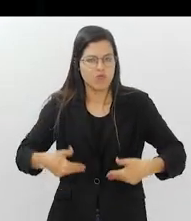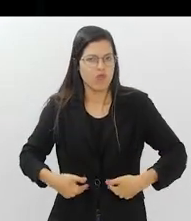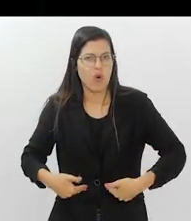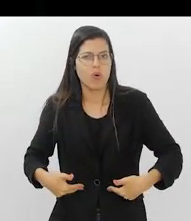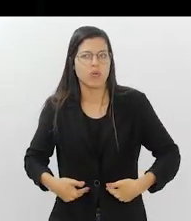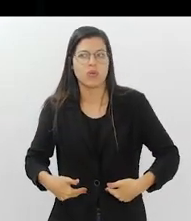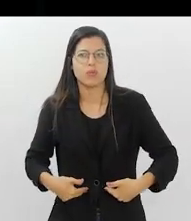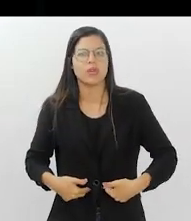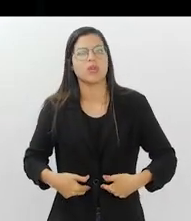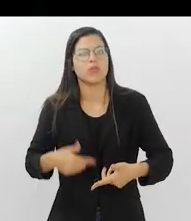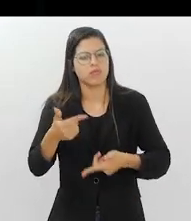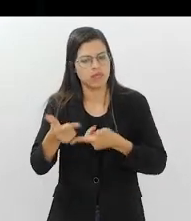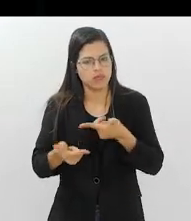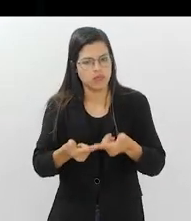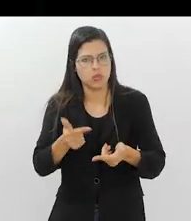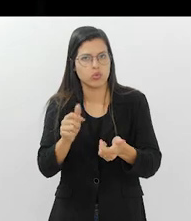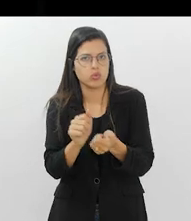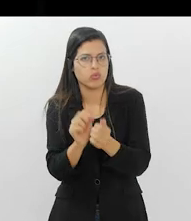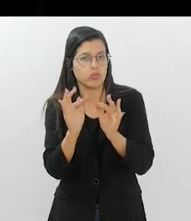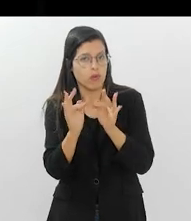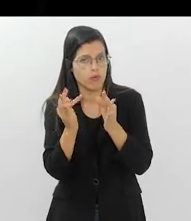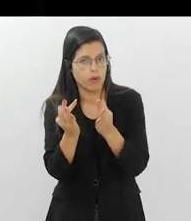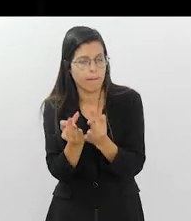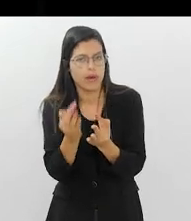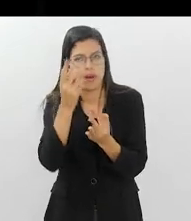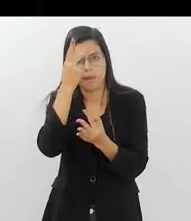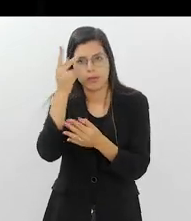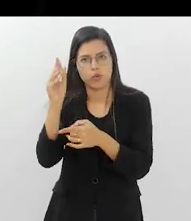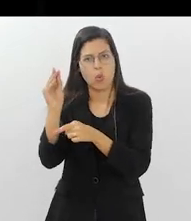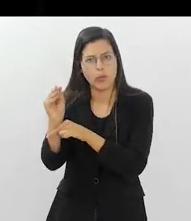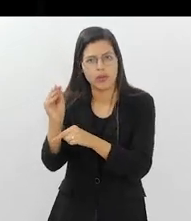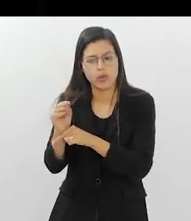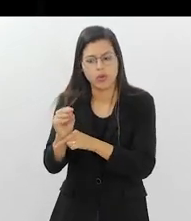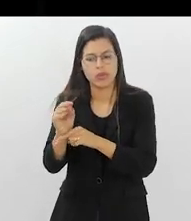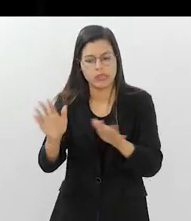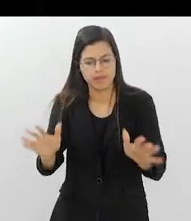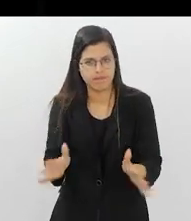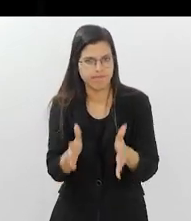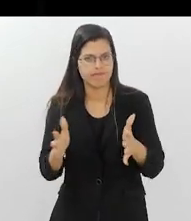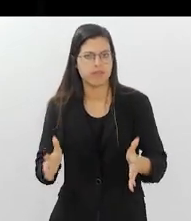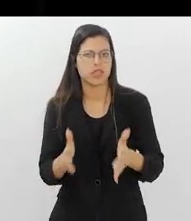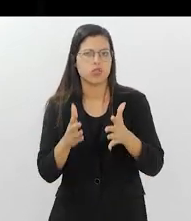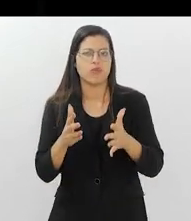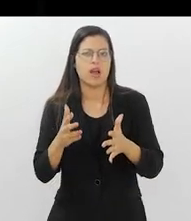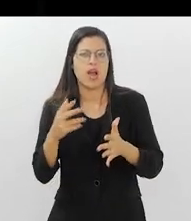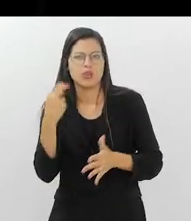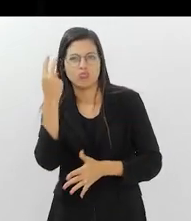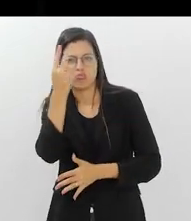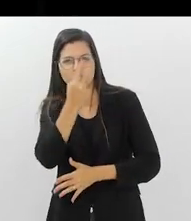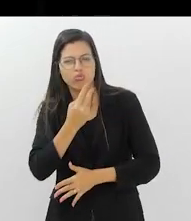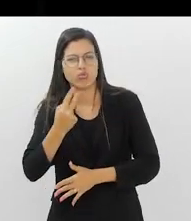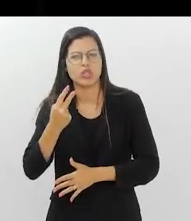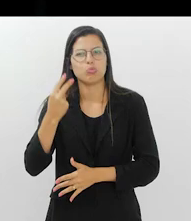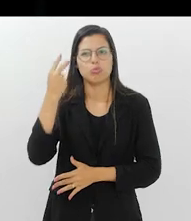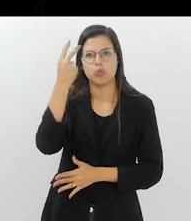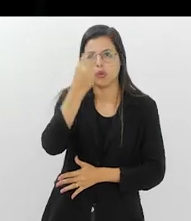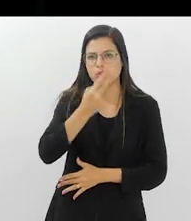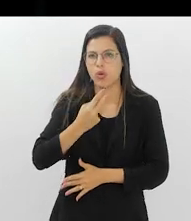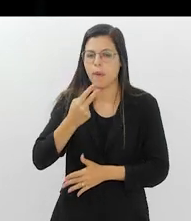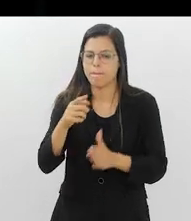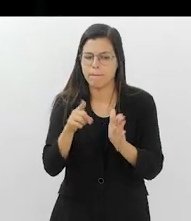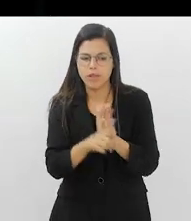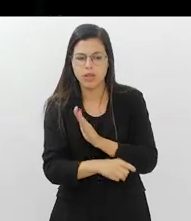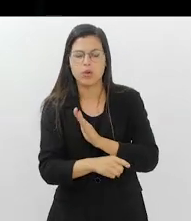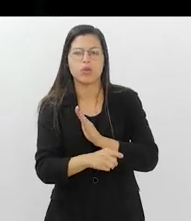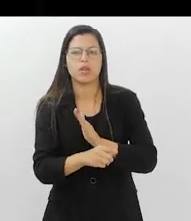dos familiares, acompanhantes, cuidadores, de estarem estimulando, né? De duas em duas horas, está perguntando ao papai,